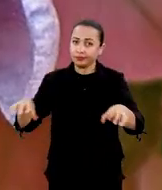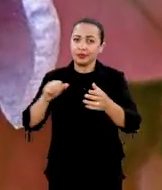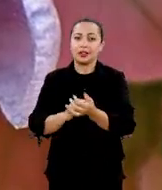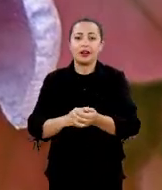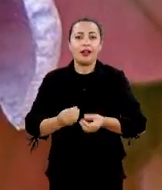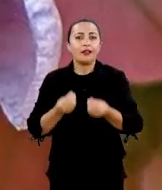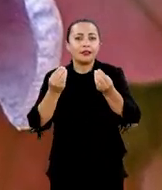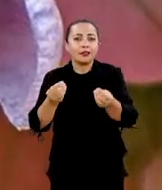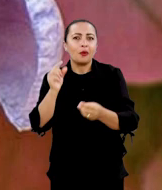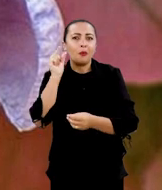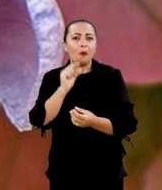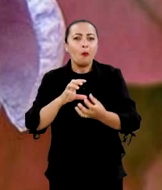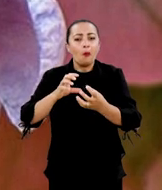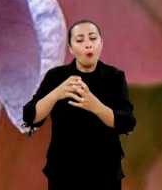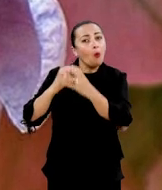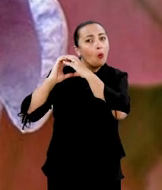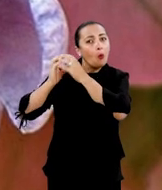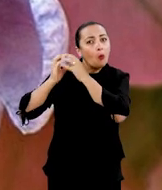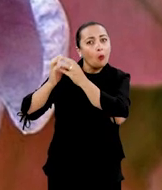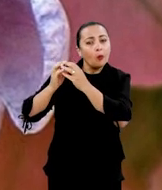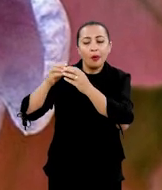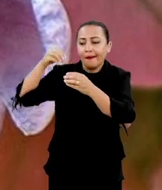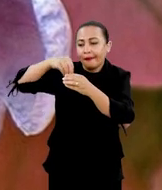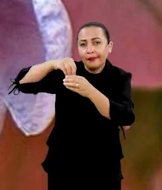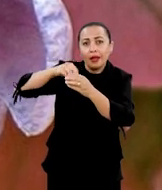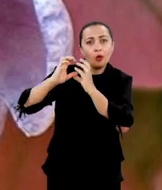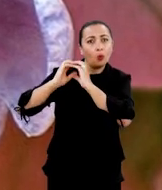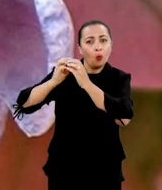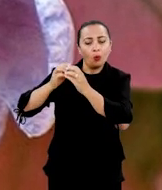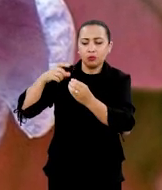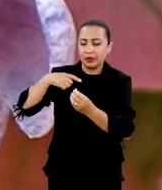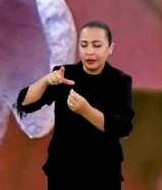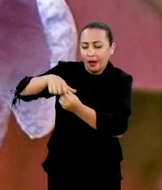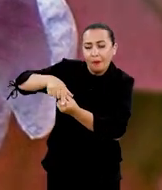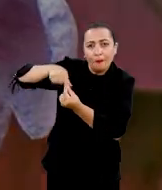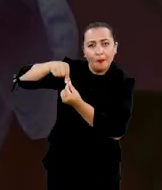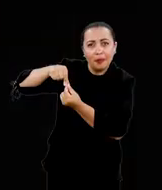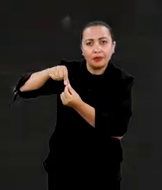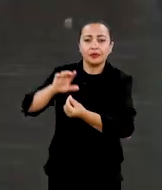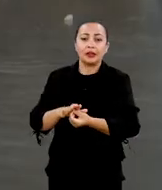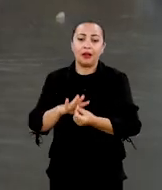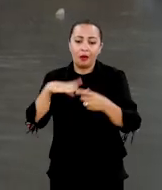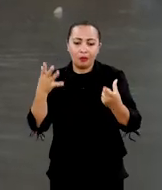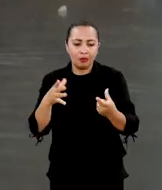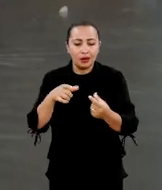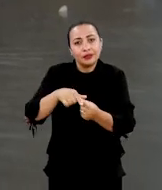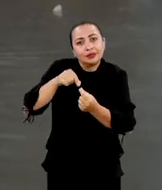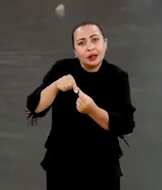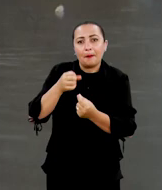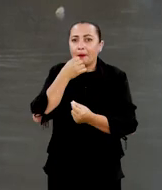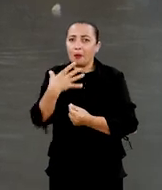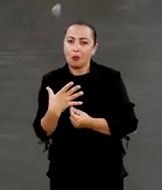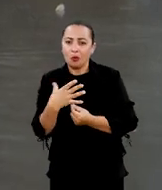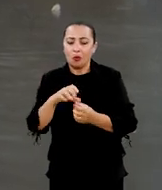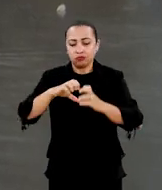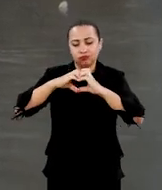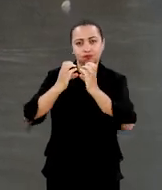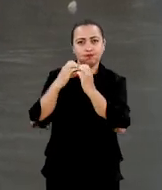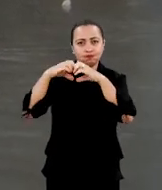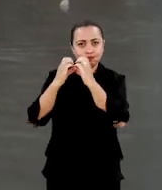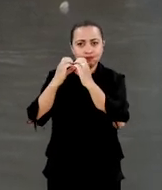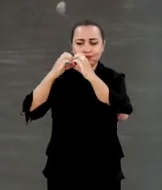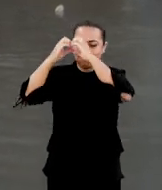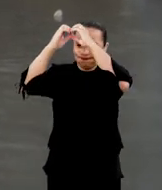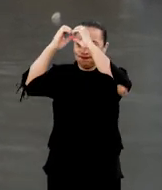que dá um coco e que dentro desse coco ou cabaça existe amêndoas. E quando ela está madura,